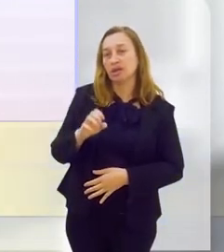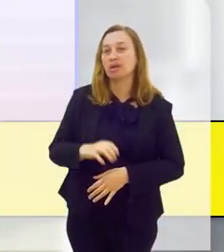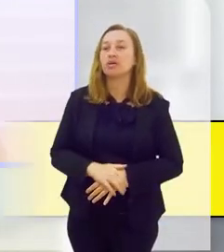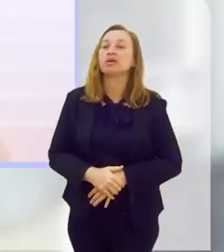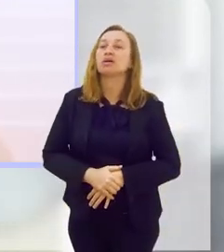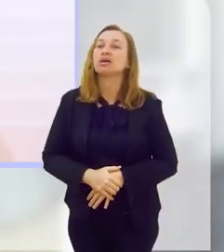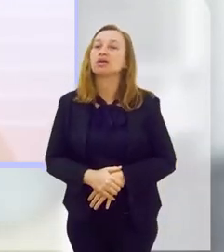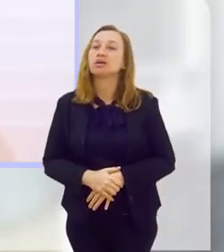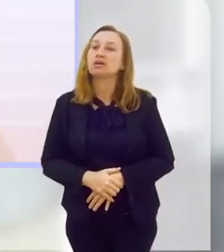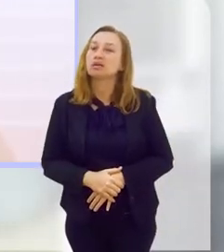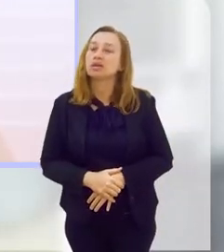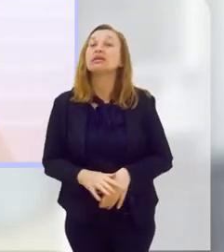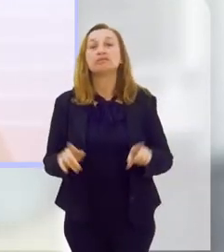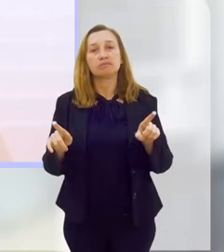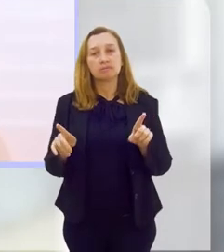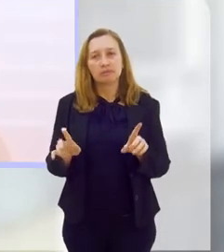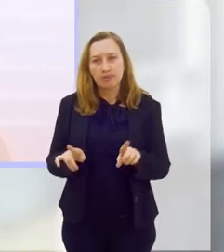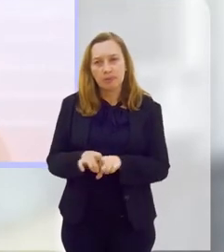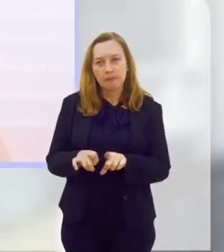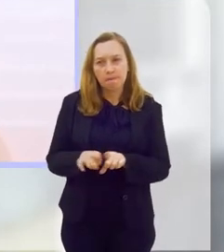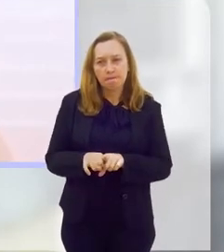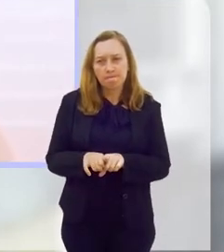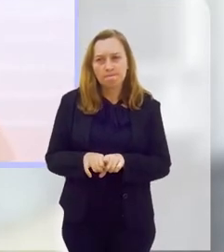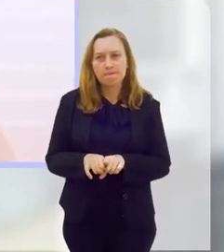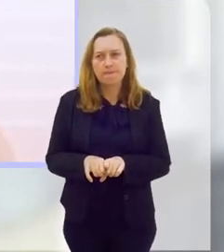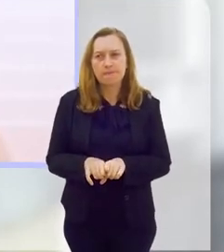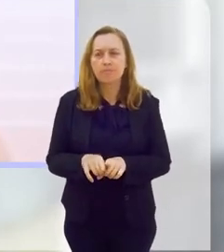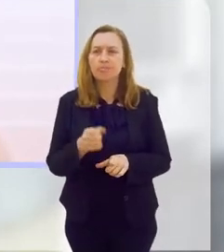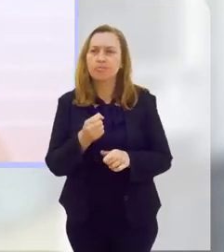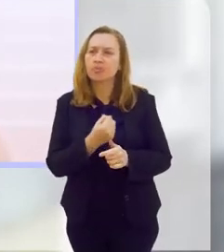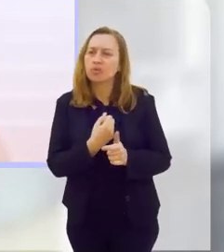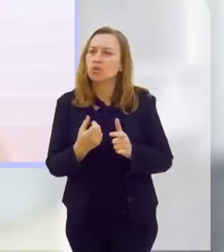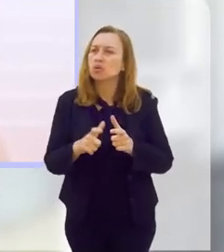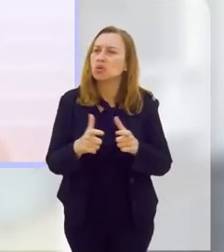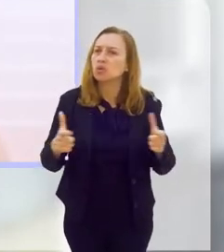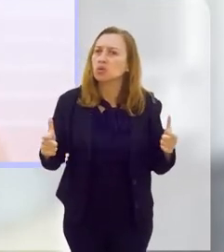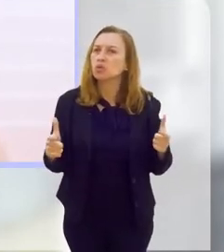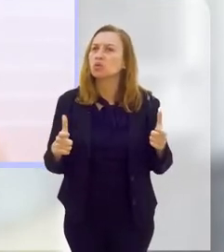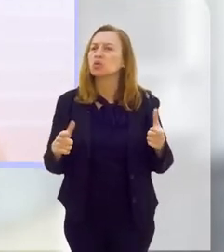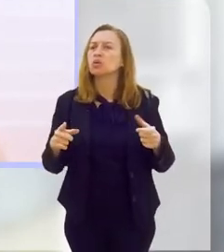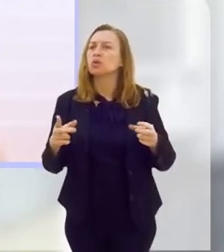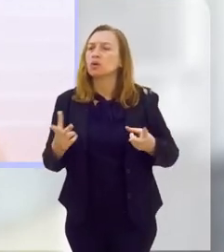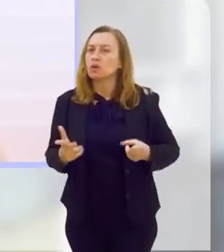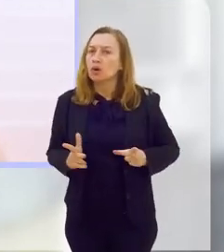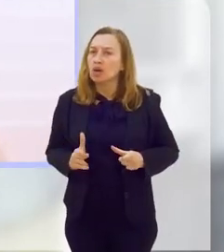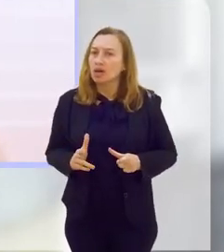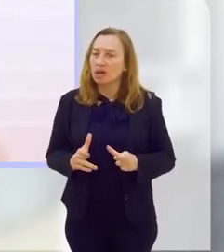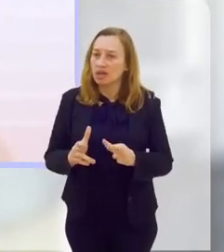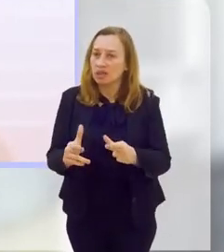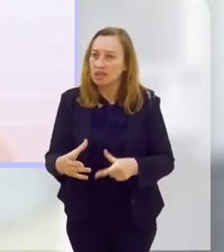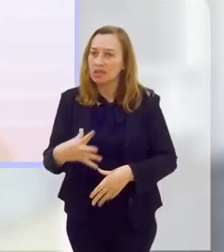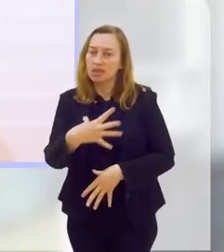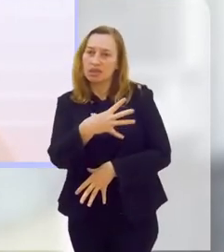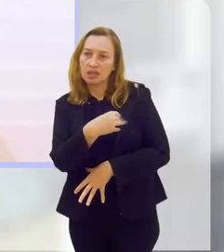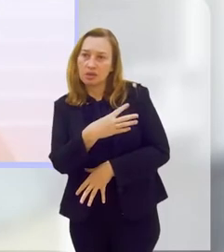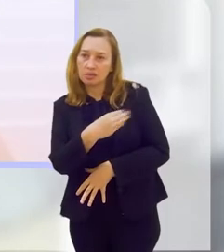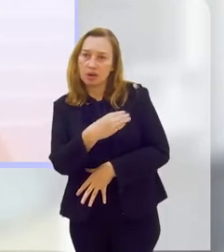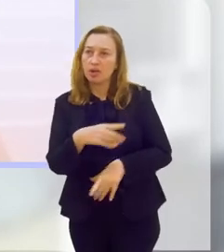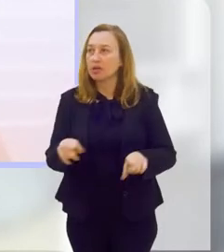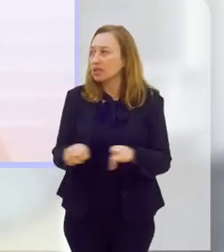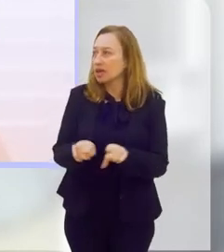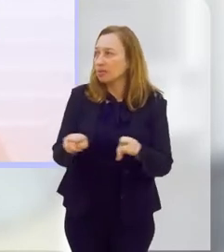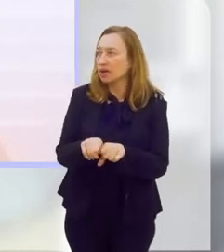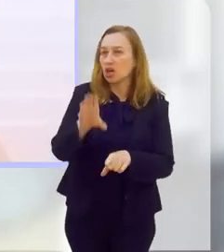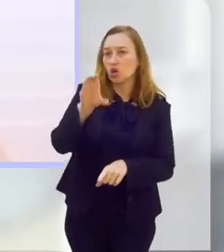que é o aumento do colesterol. E também viu que tem um aumento na chance de câncer de mama e câncer de